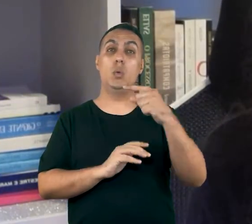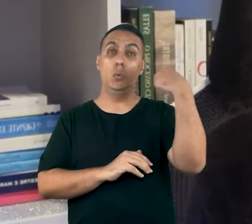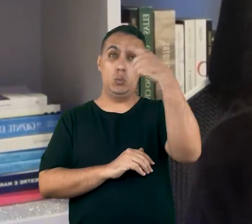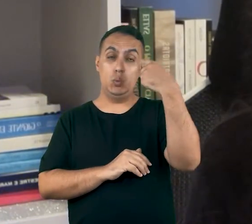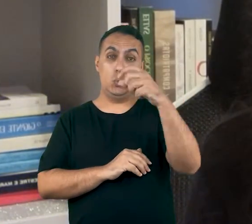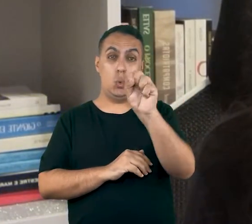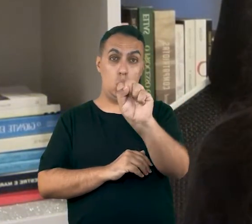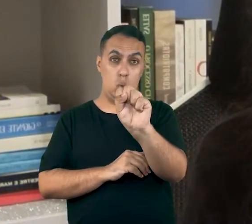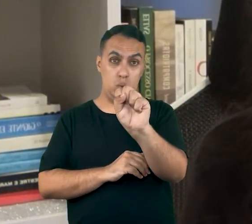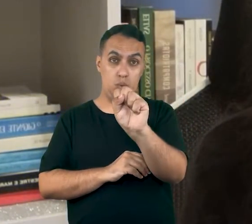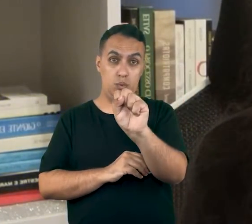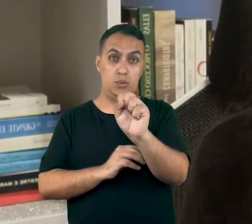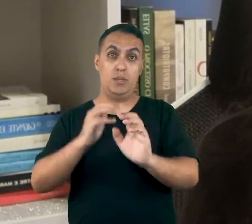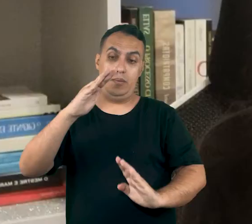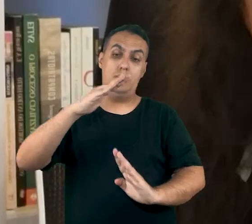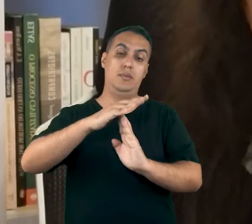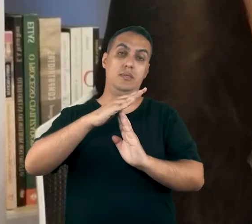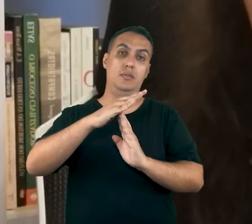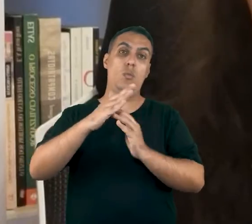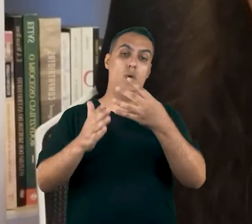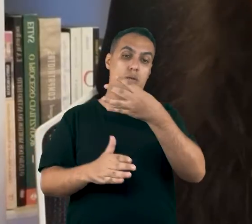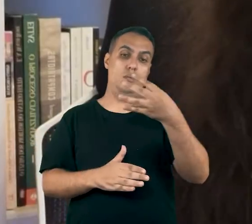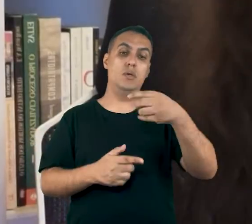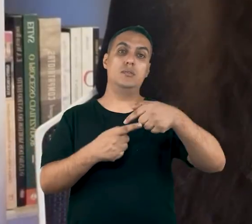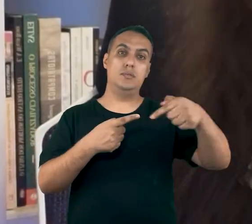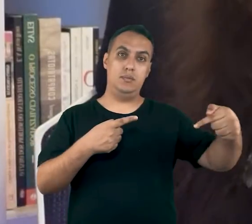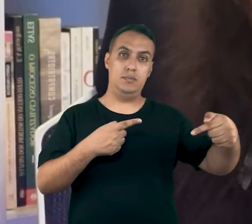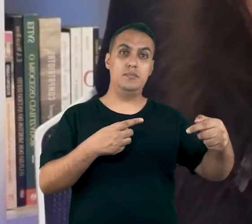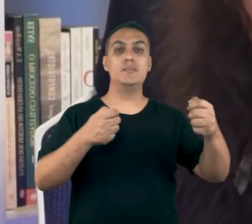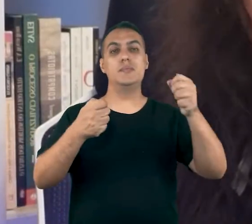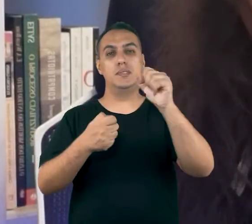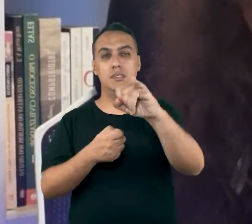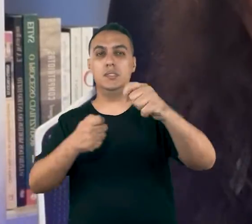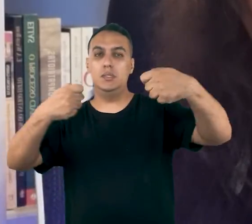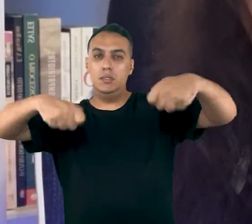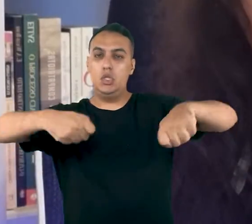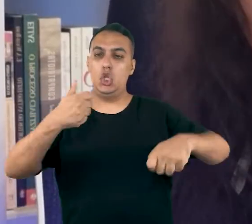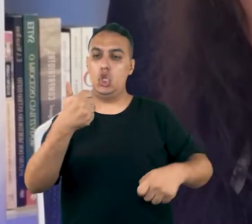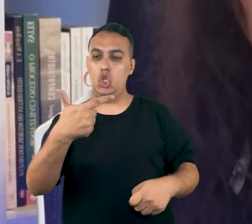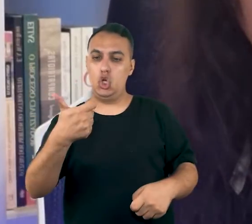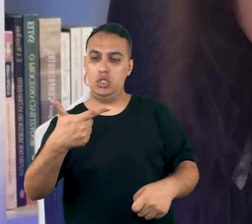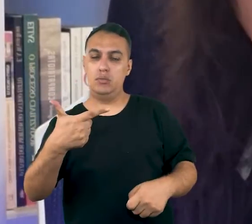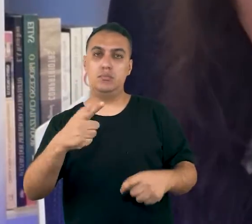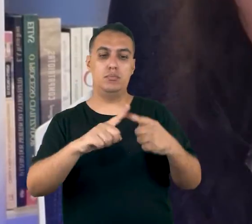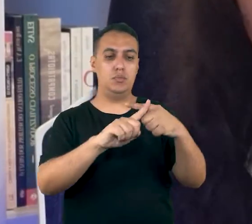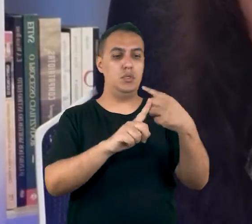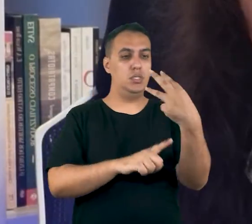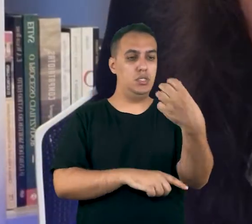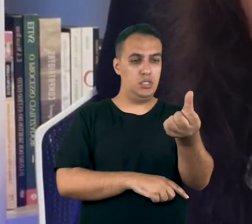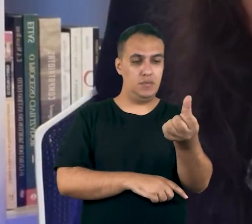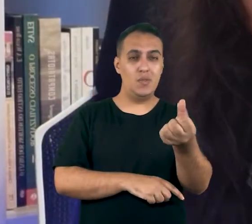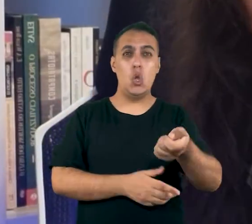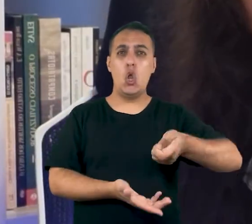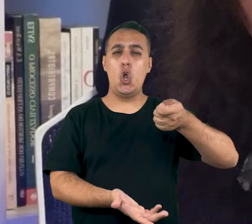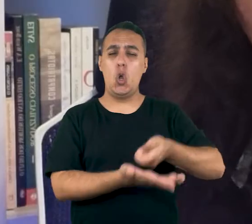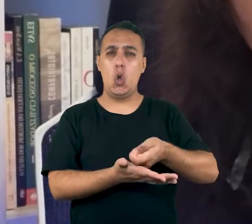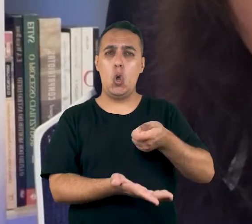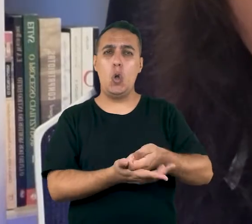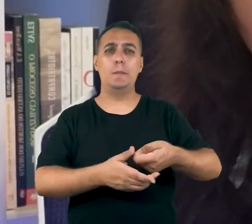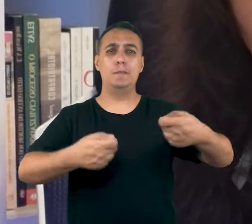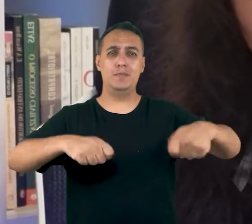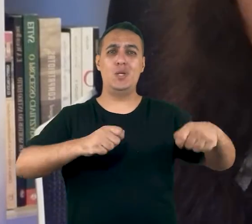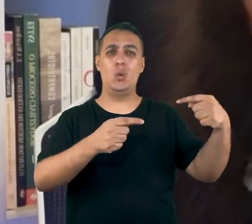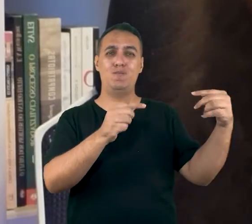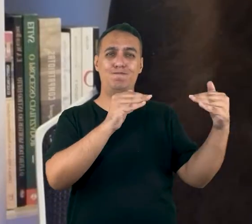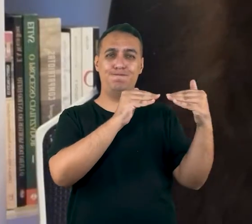de 8 horas diárias 44 por semana. Então, para que haja a escala de 12 por 36, obrigatoriamente tem que